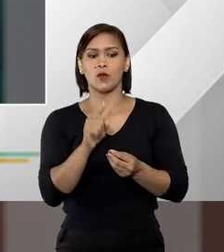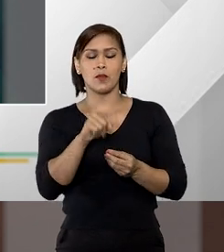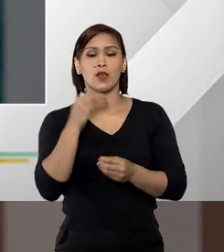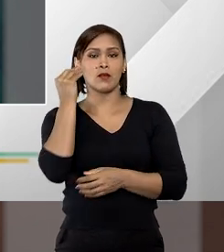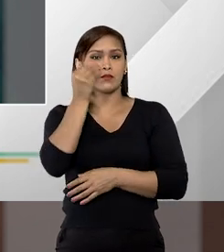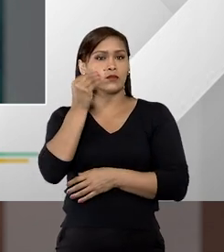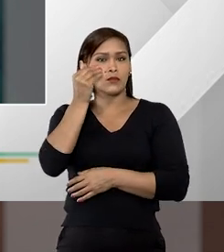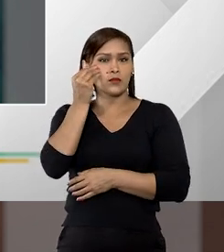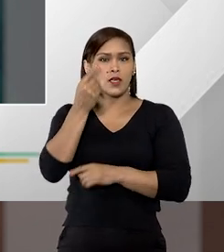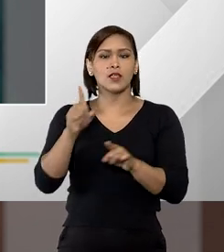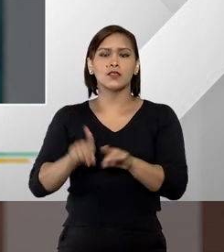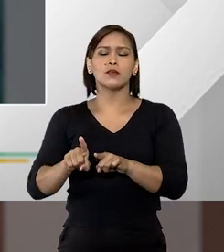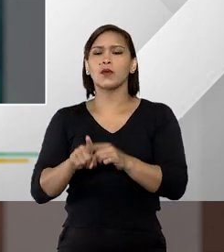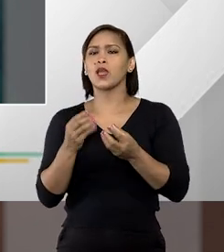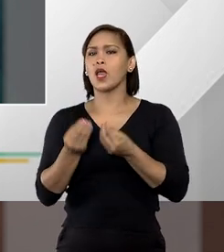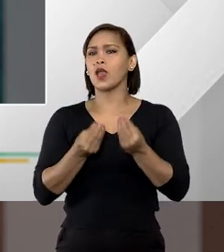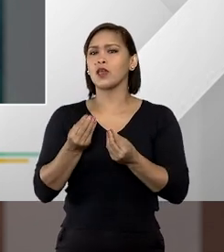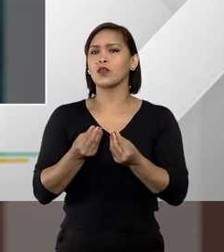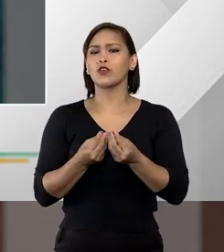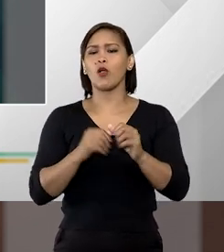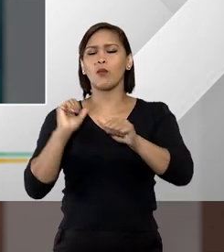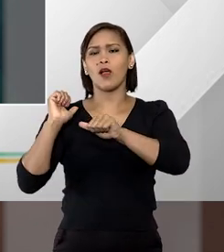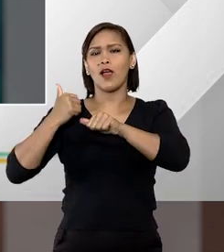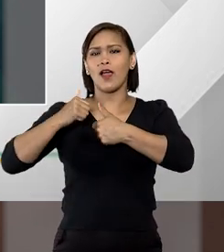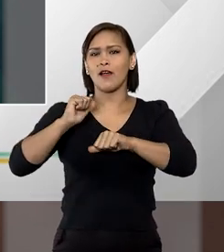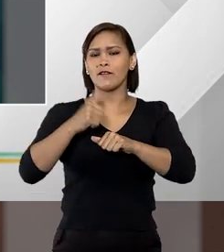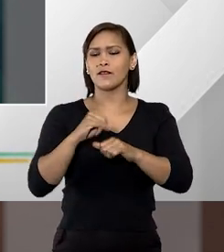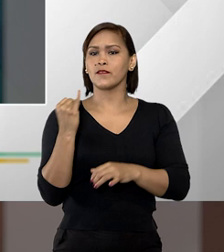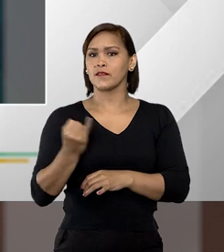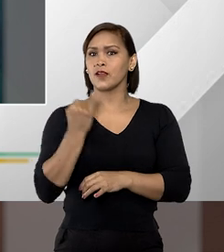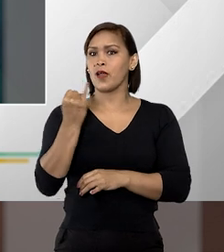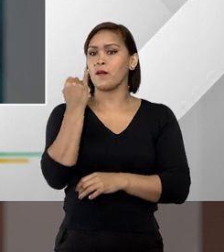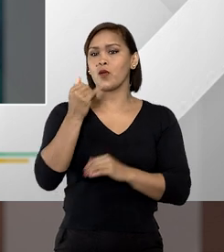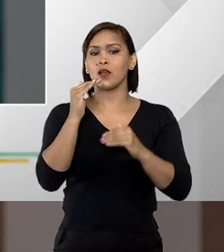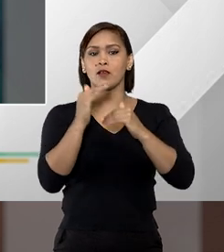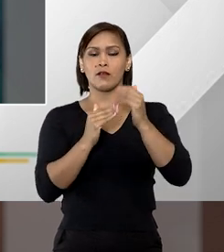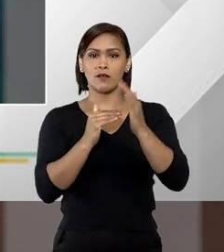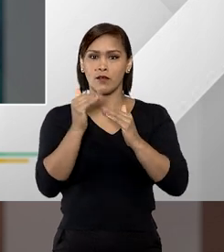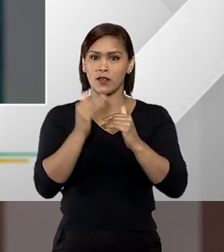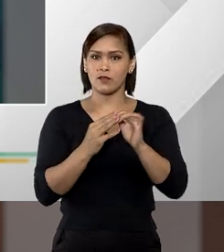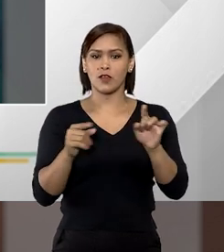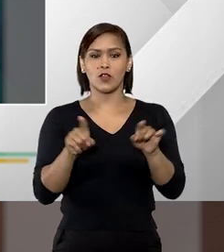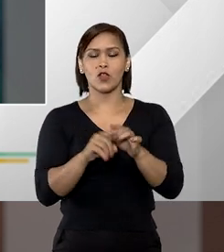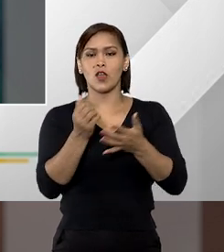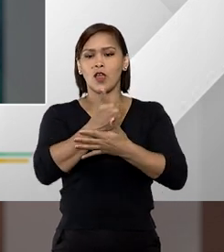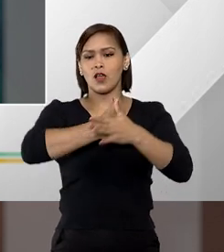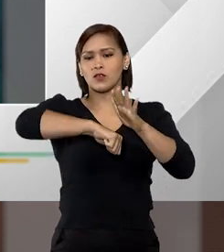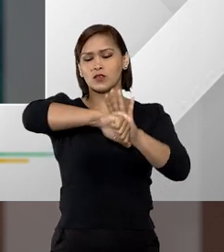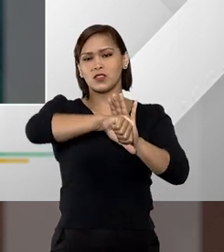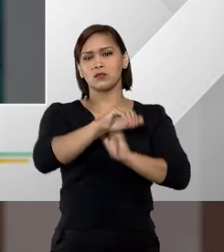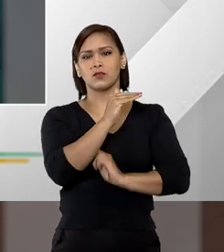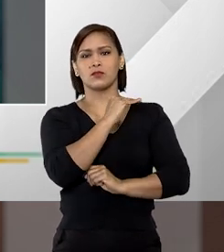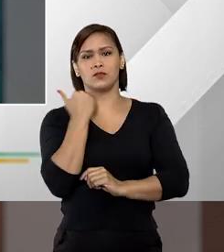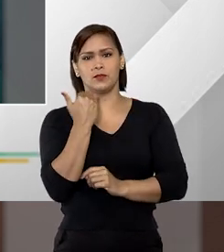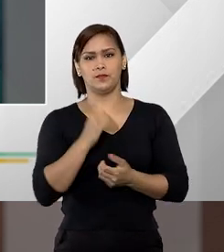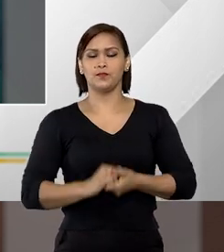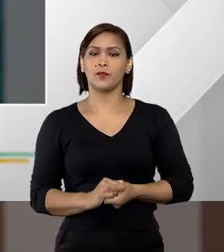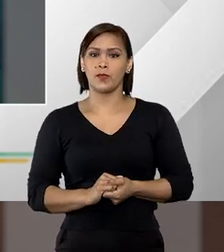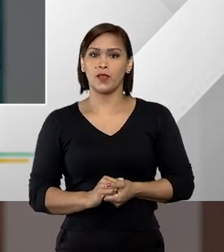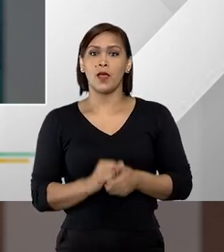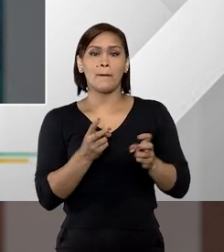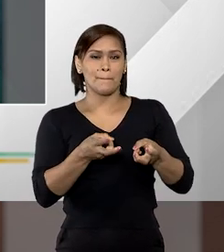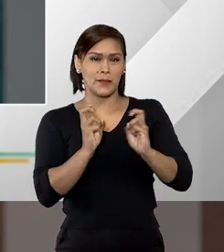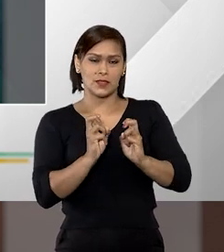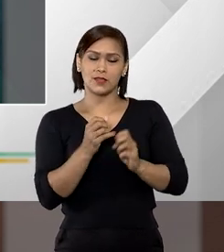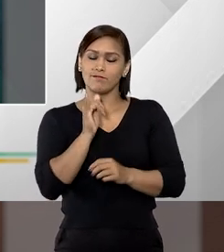sua experiência e sobre como o senhor avalia a importância dessa qualificadora aos crimes de homicídio. Veja, Samanta,